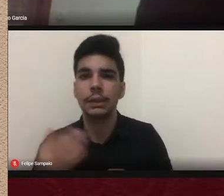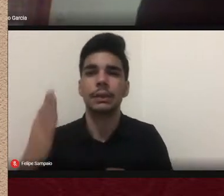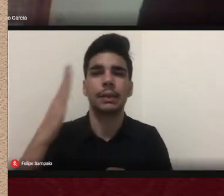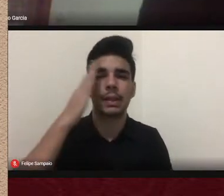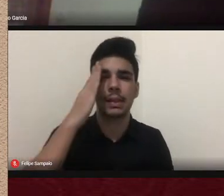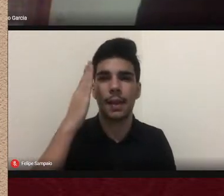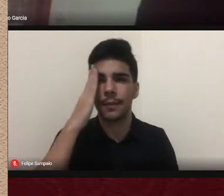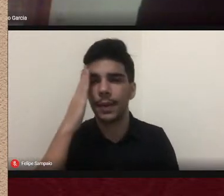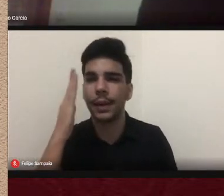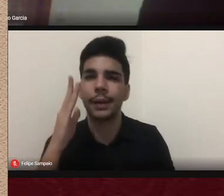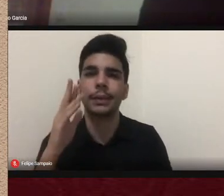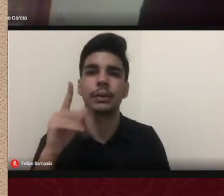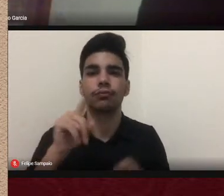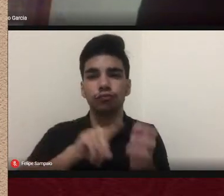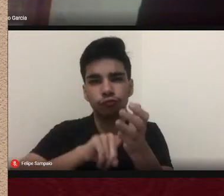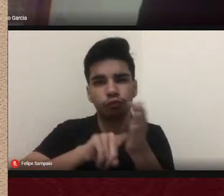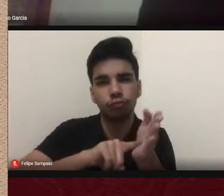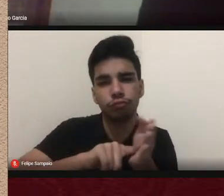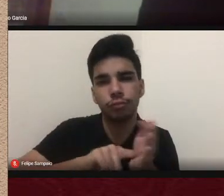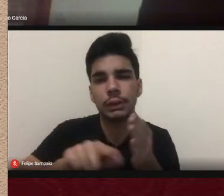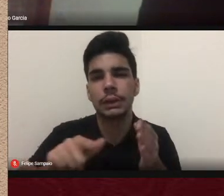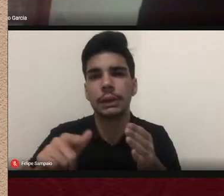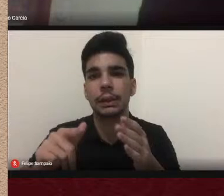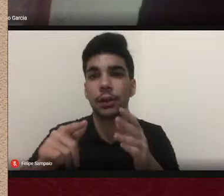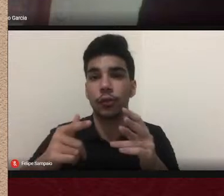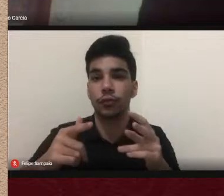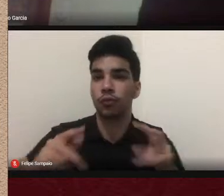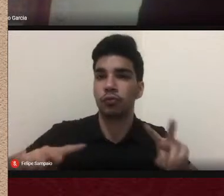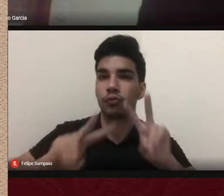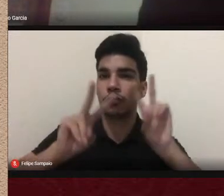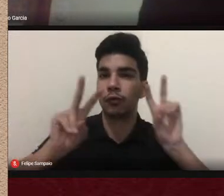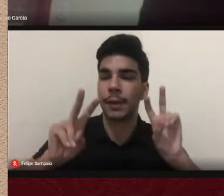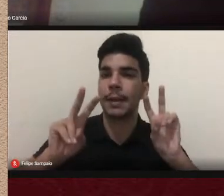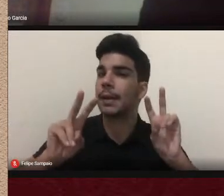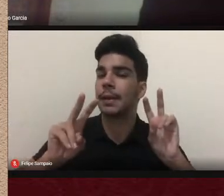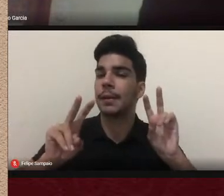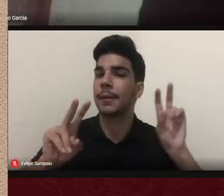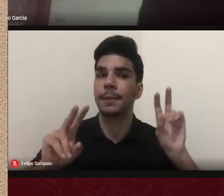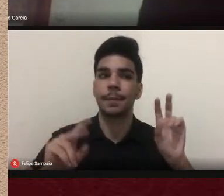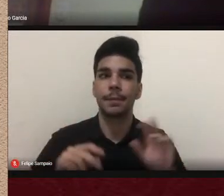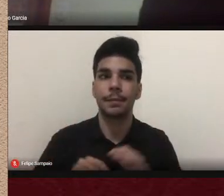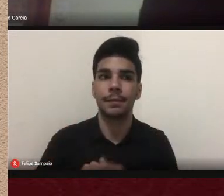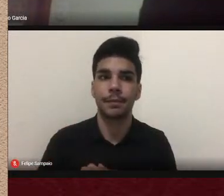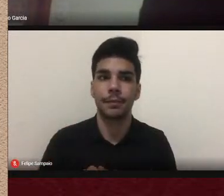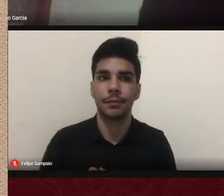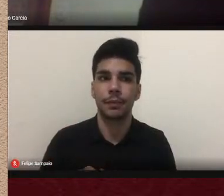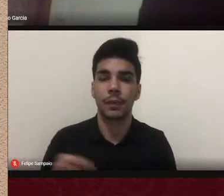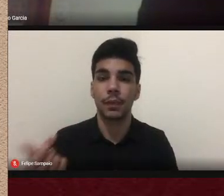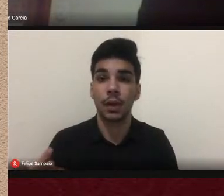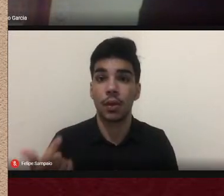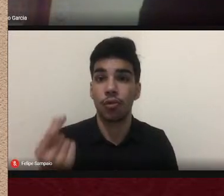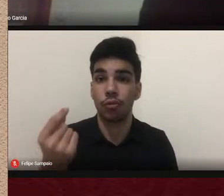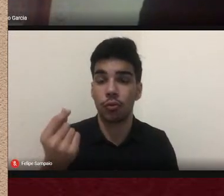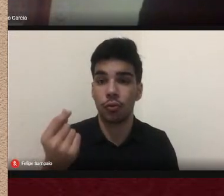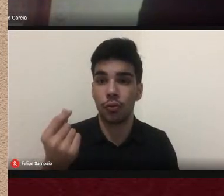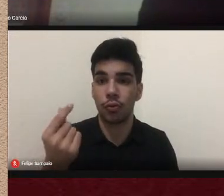determinado contexto histórico e o que eu busco nesse meu primeiro livro nesse livro da história da tatuagem no